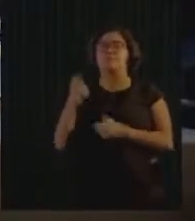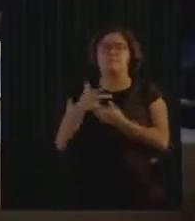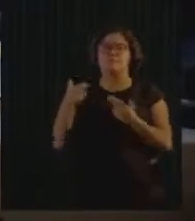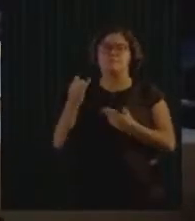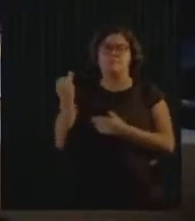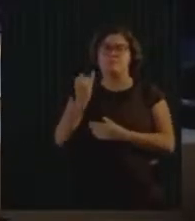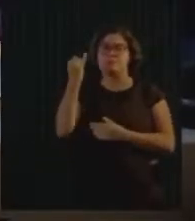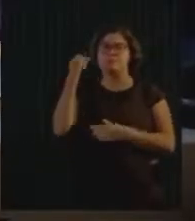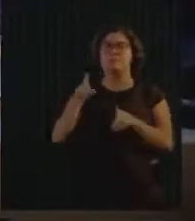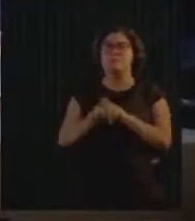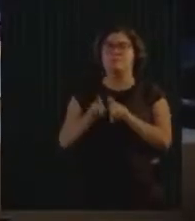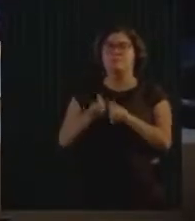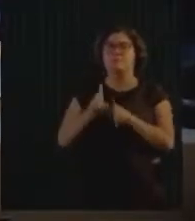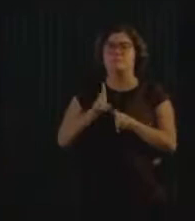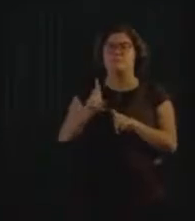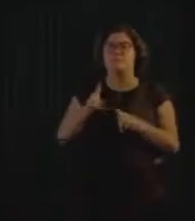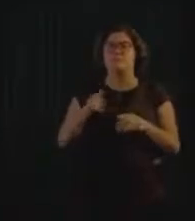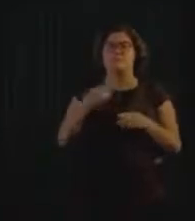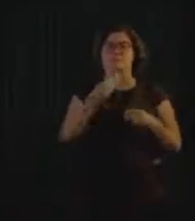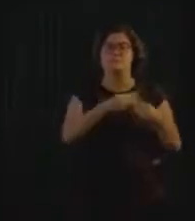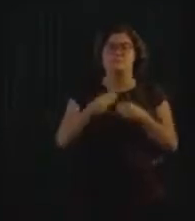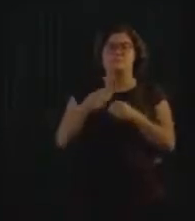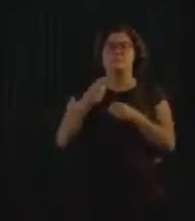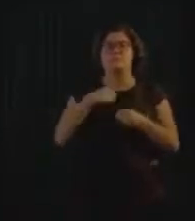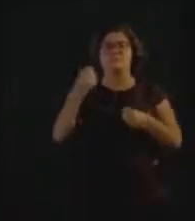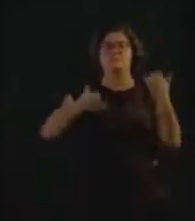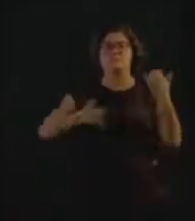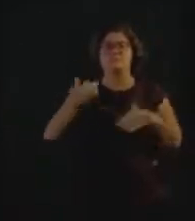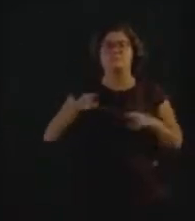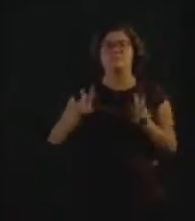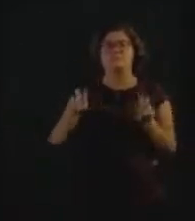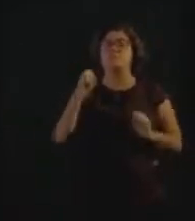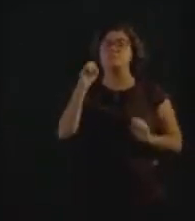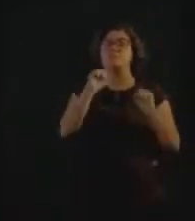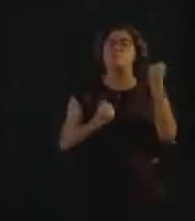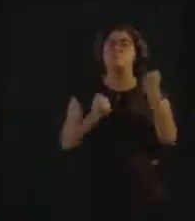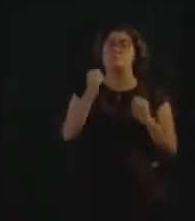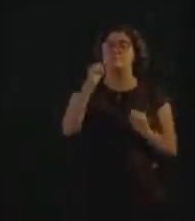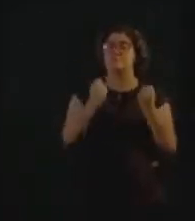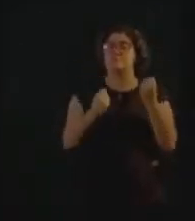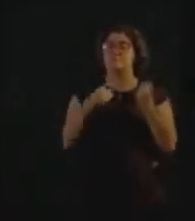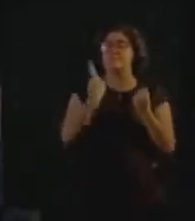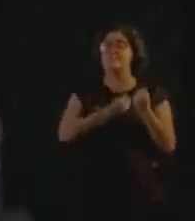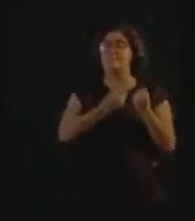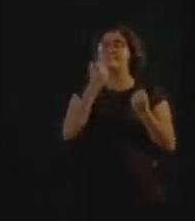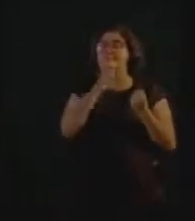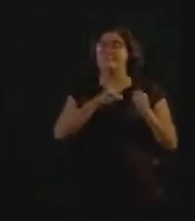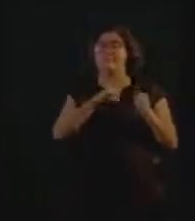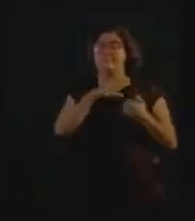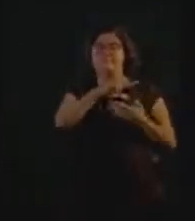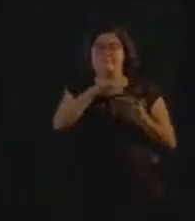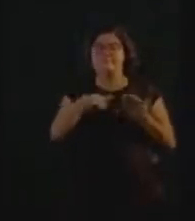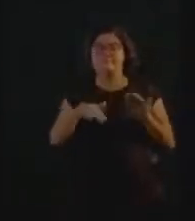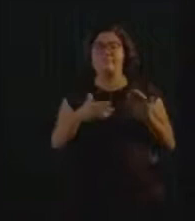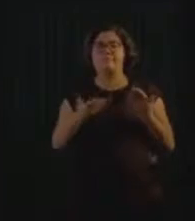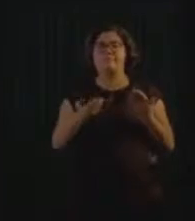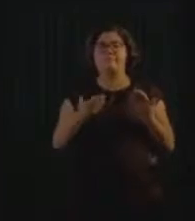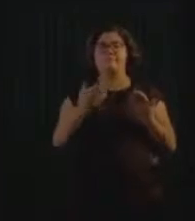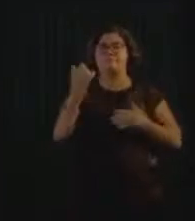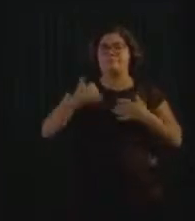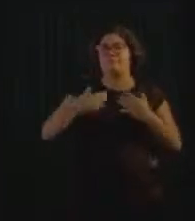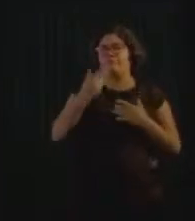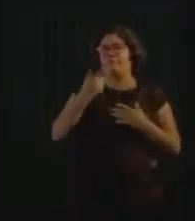tem um outro ator que mais os municípios devem trazer para a conversa que é a indústria. E trabalhar essa questão da logística